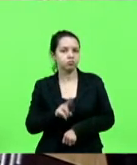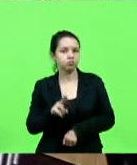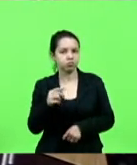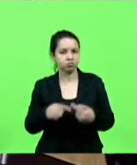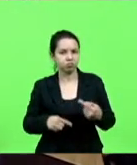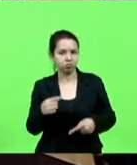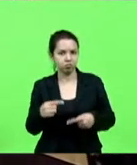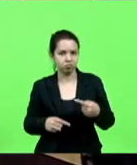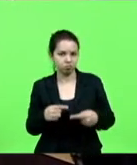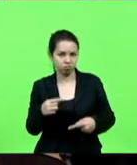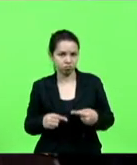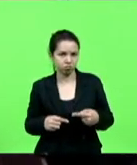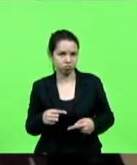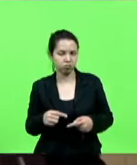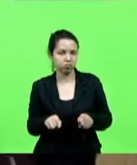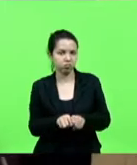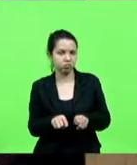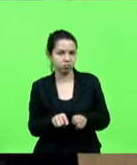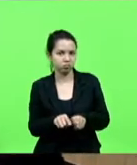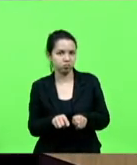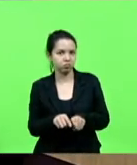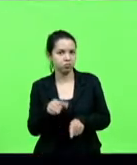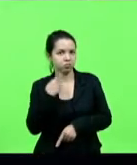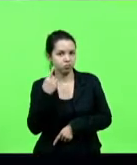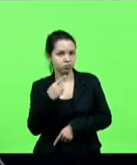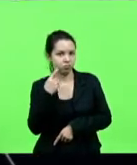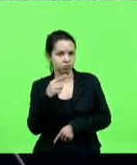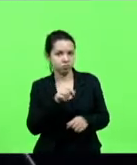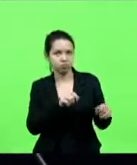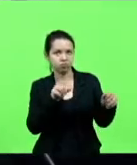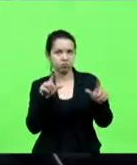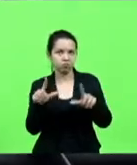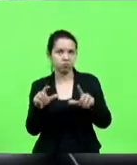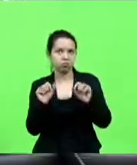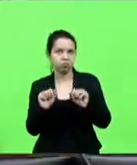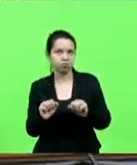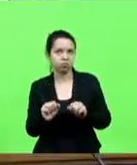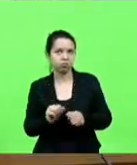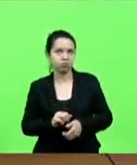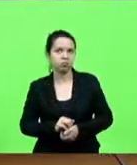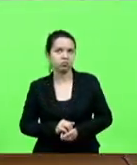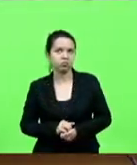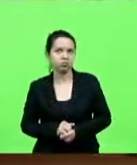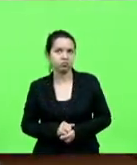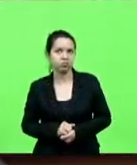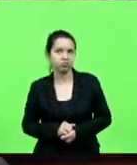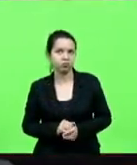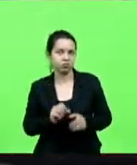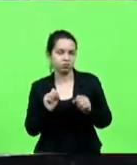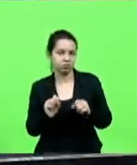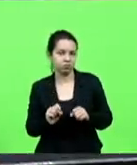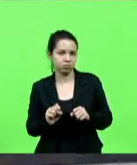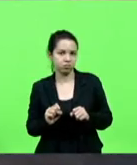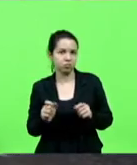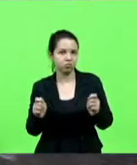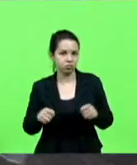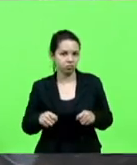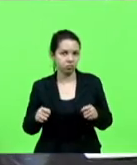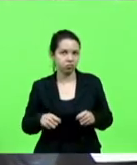a matéria aqui, para colocar o material ali que o deputado João trouxe ali, importante, se houvesse essa possibilidade.